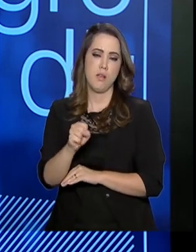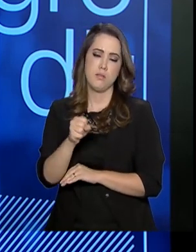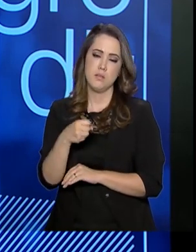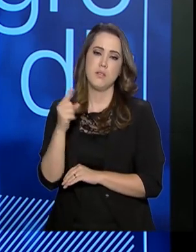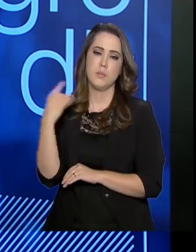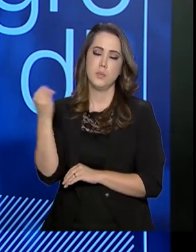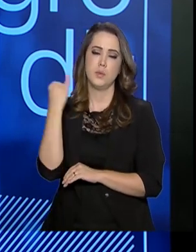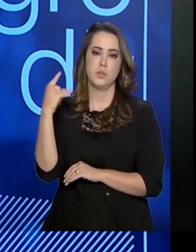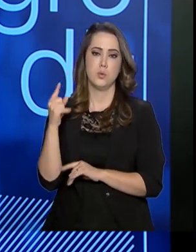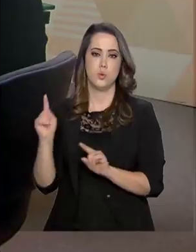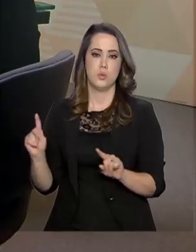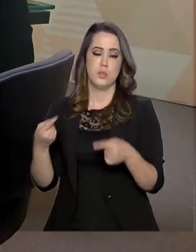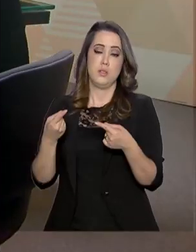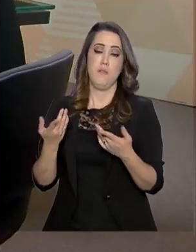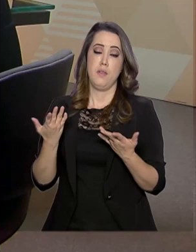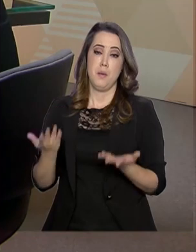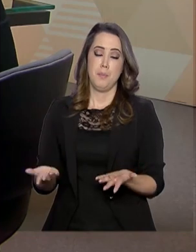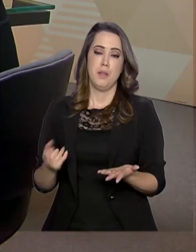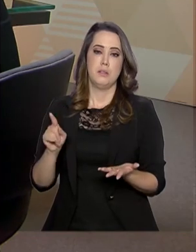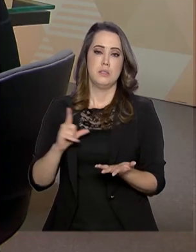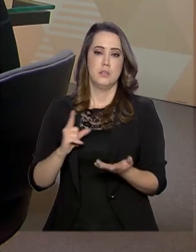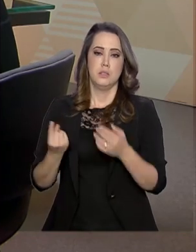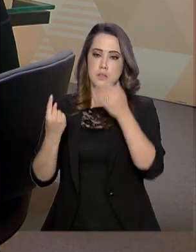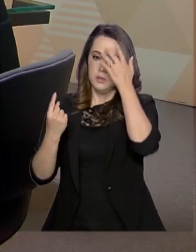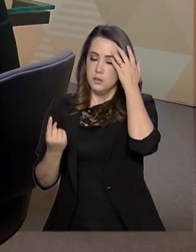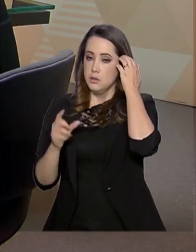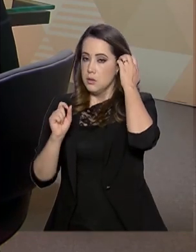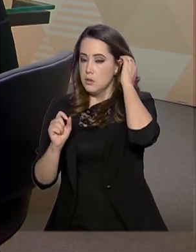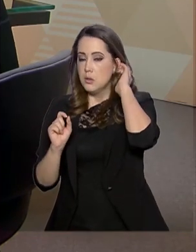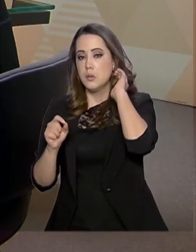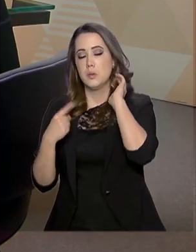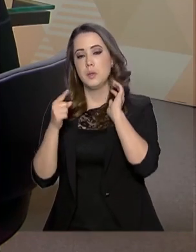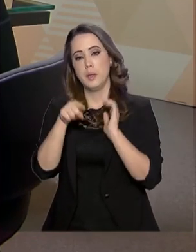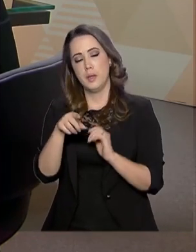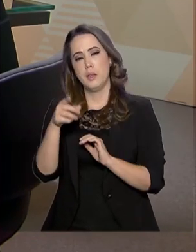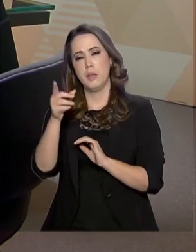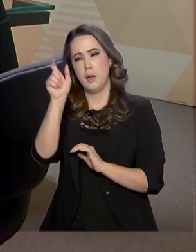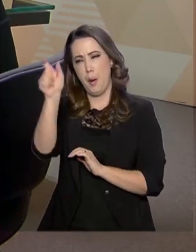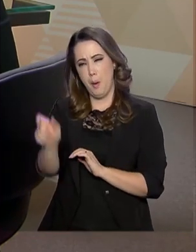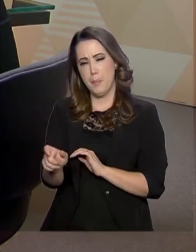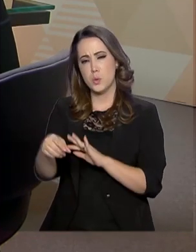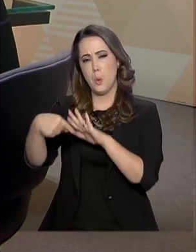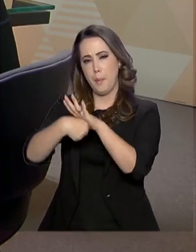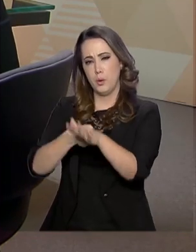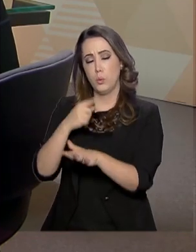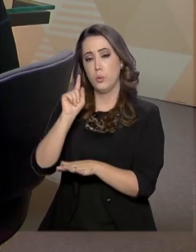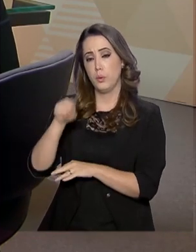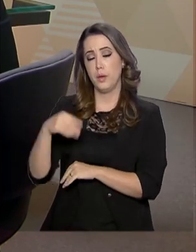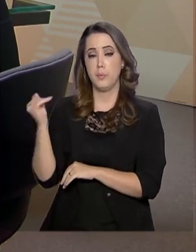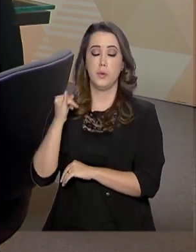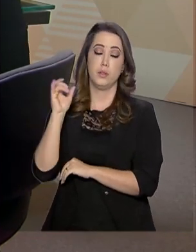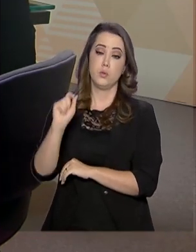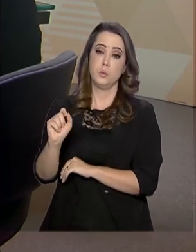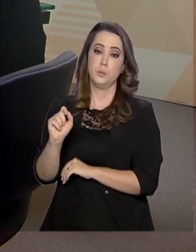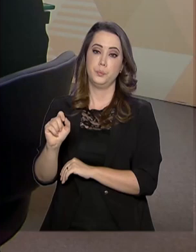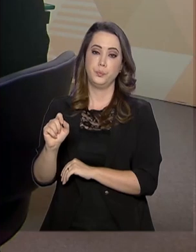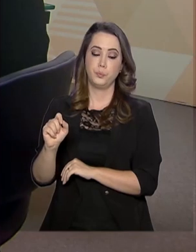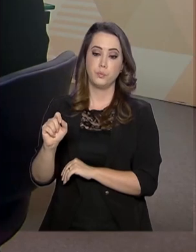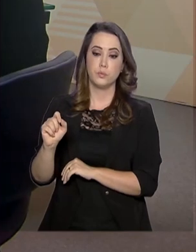importante e esse é o nosso desafio. Mas há uma coisa que a dona Sibélia falou ali, que eu acho que é importante, é que